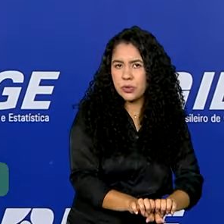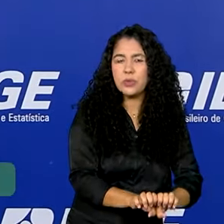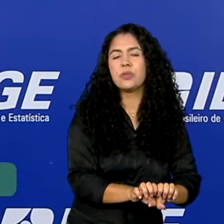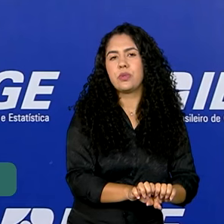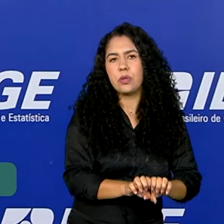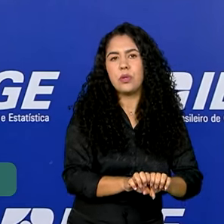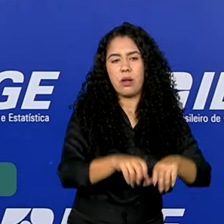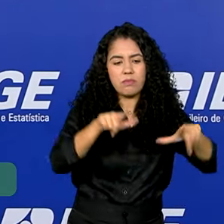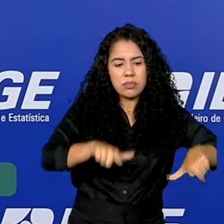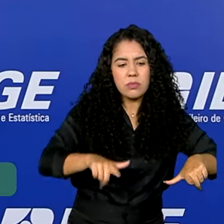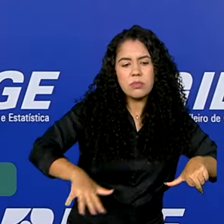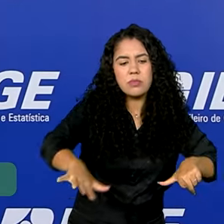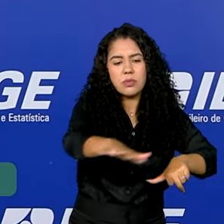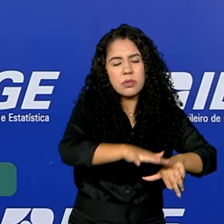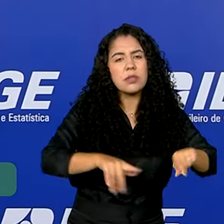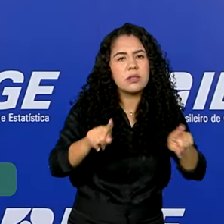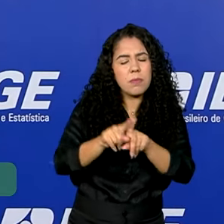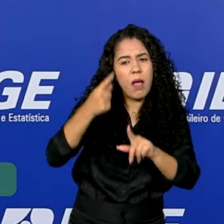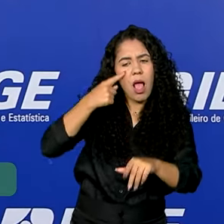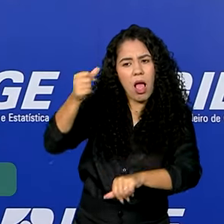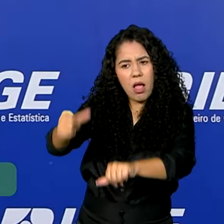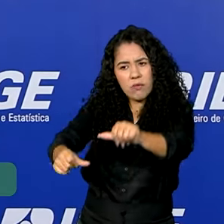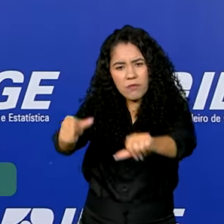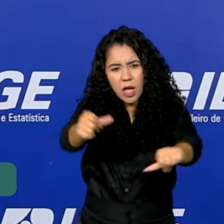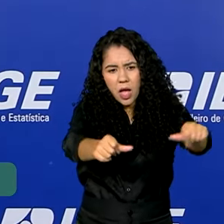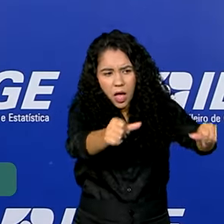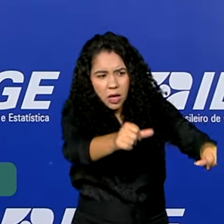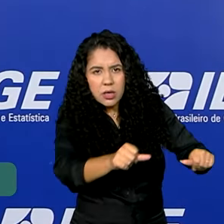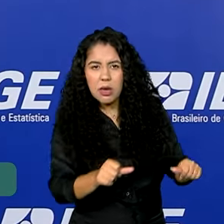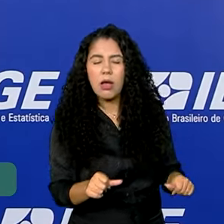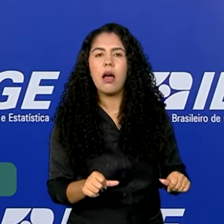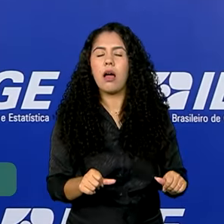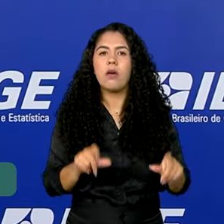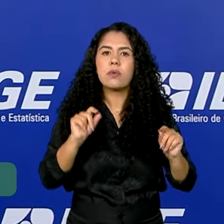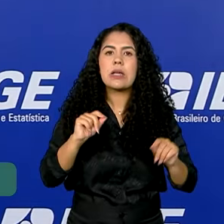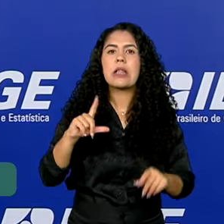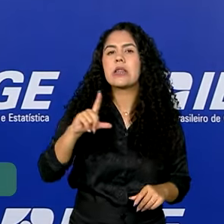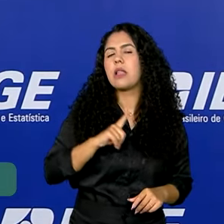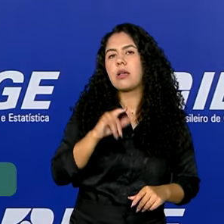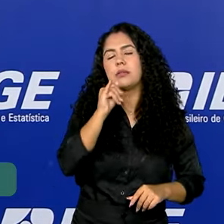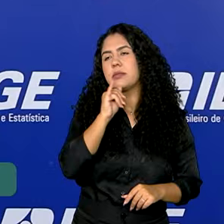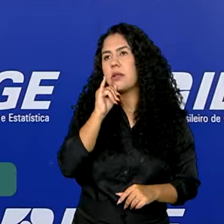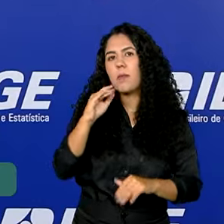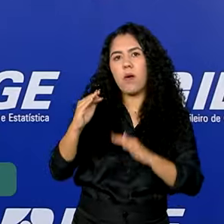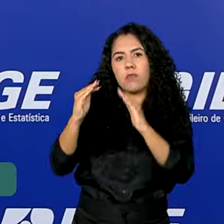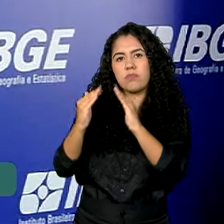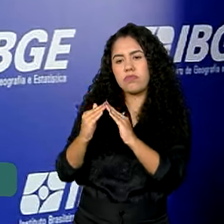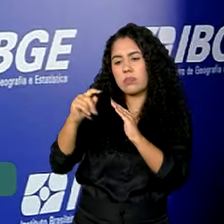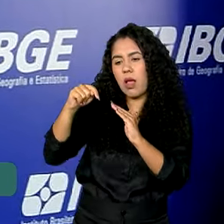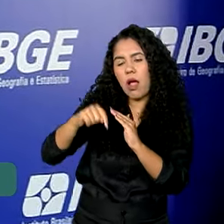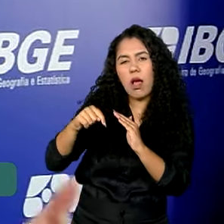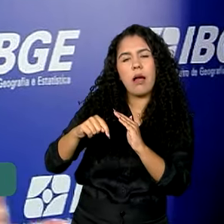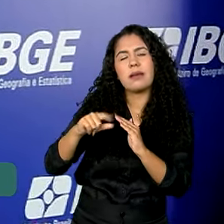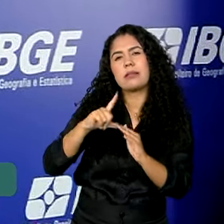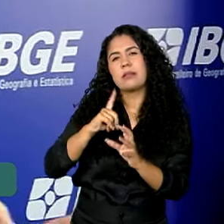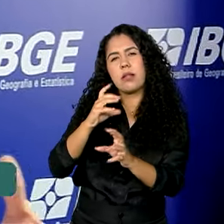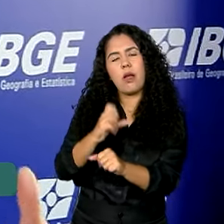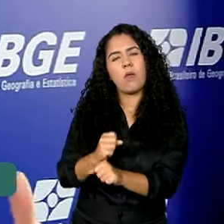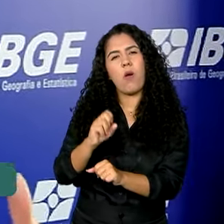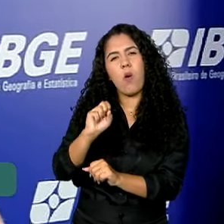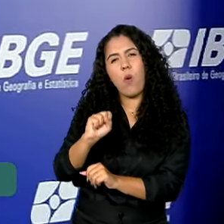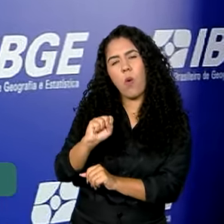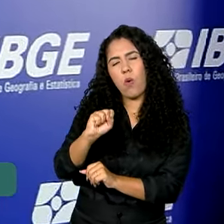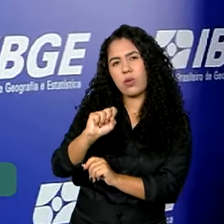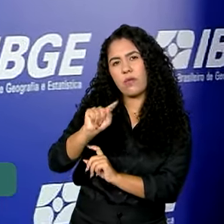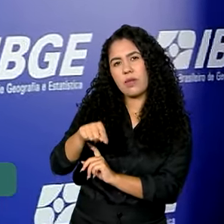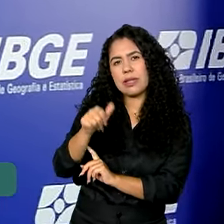quando a gente está analisando os domicílios com pelo menos um morador indígena, existe um tipo de domicílio que corresponde a 8,15%